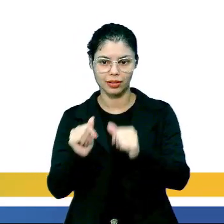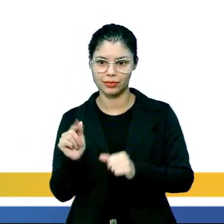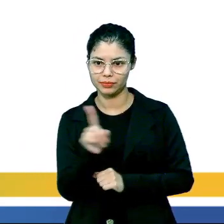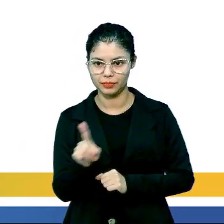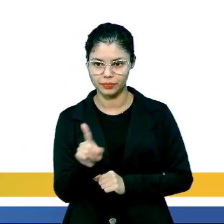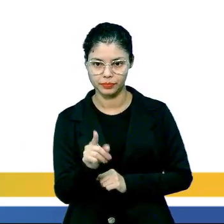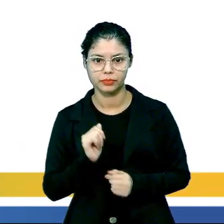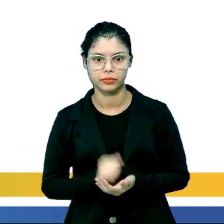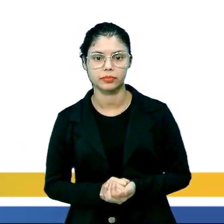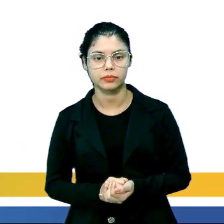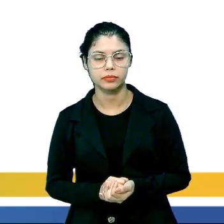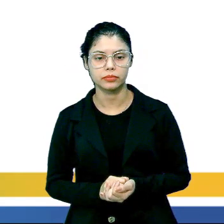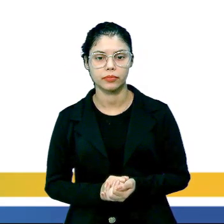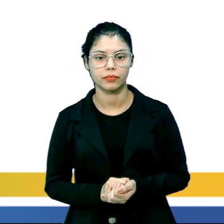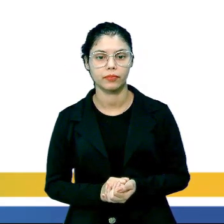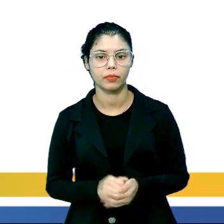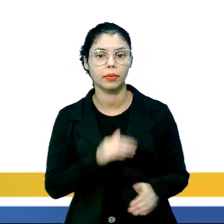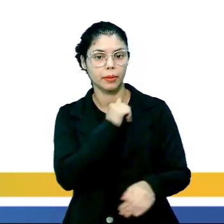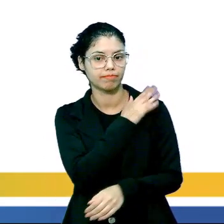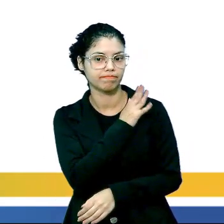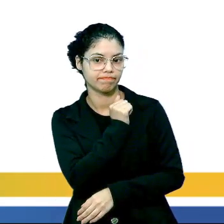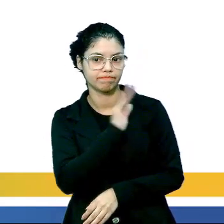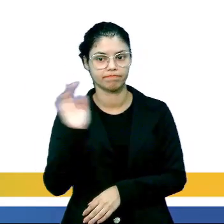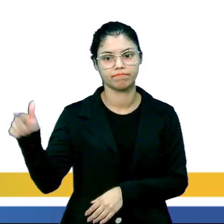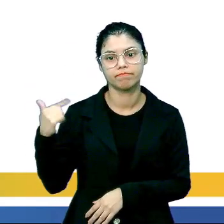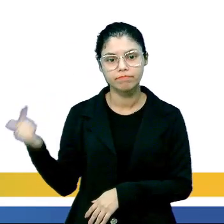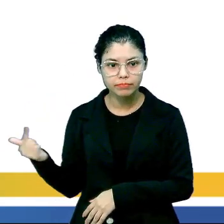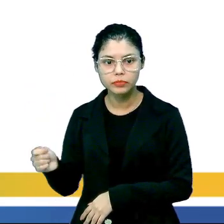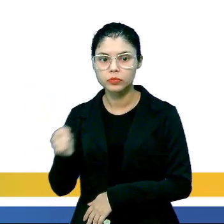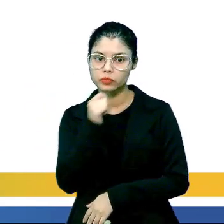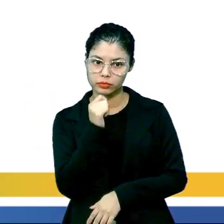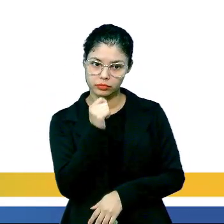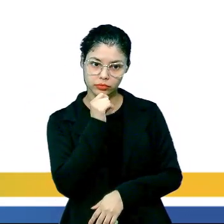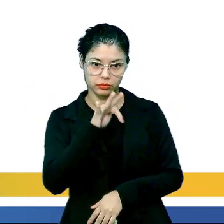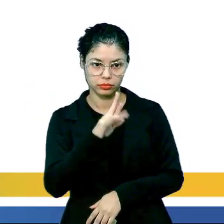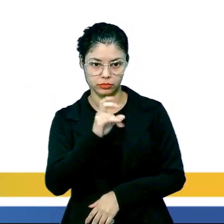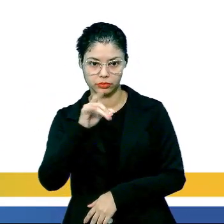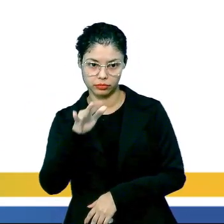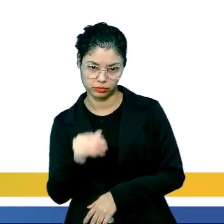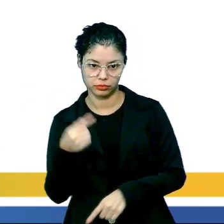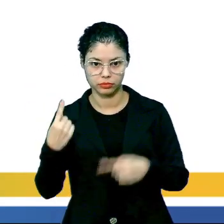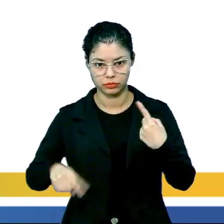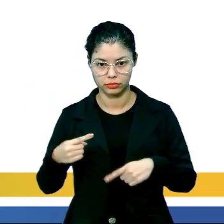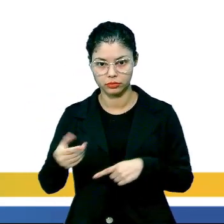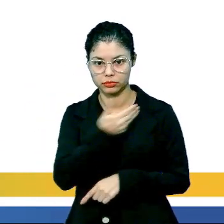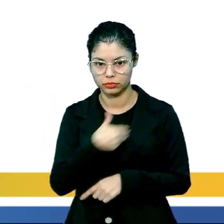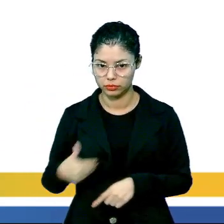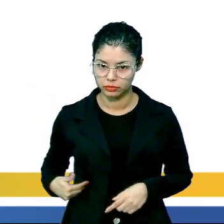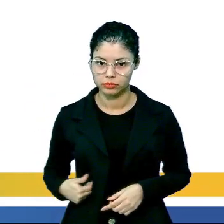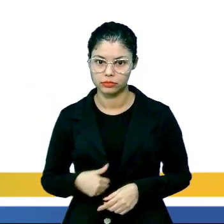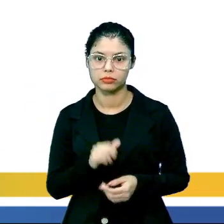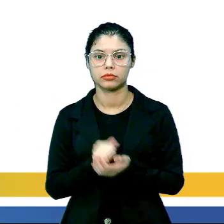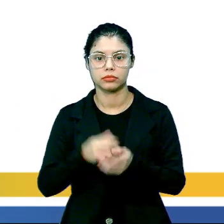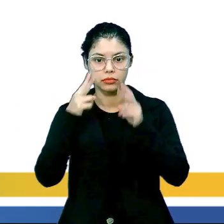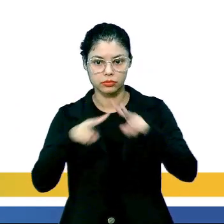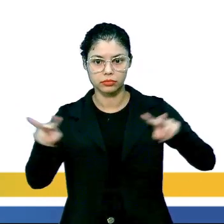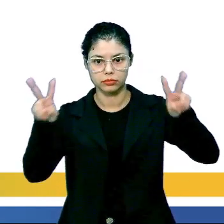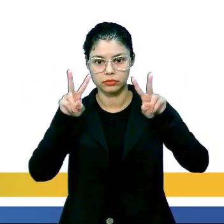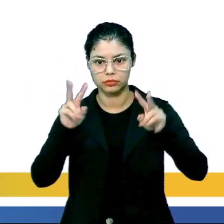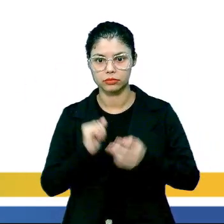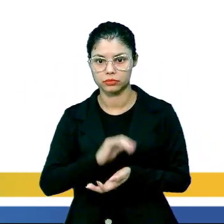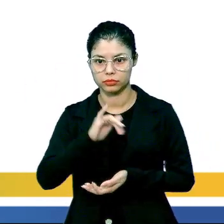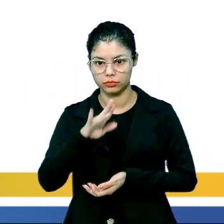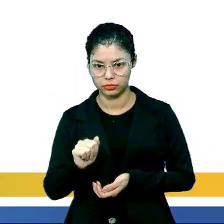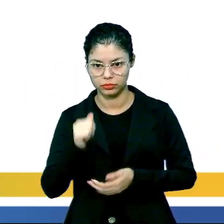totalmente, devido ao preconceito para com o outro, além da ineficácia das políticas públicas que